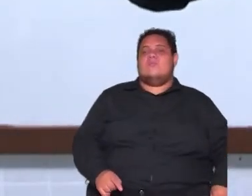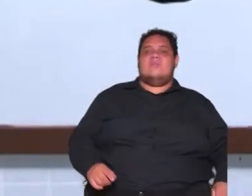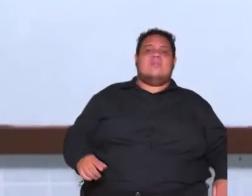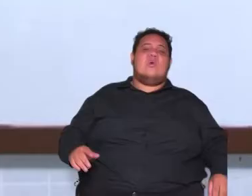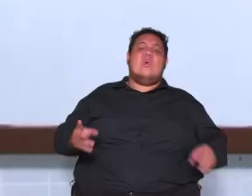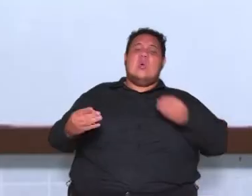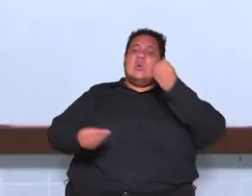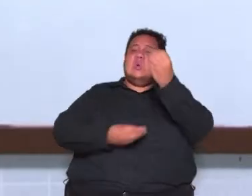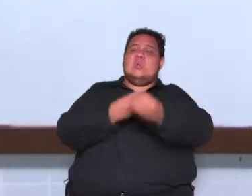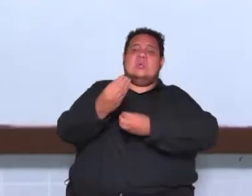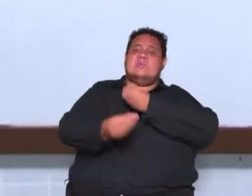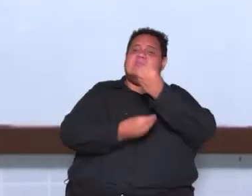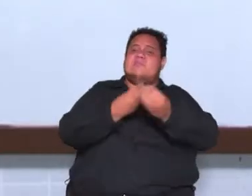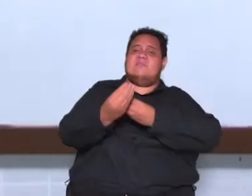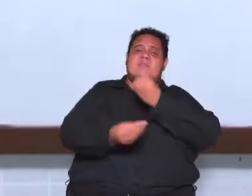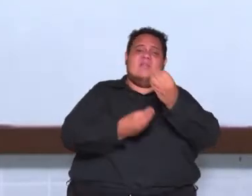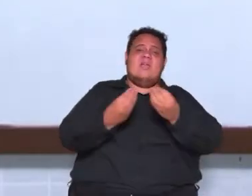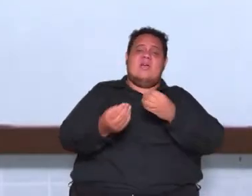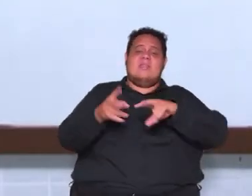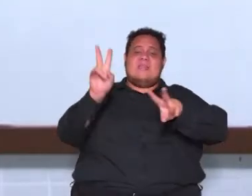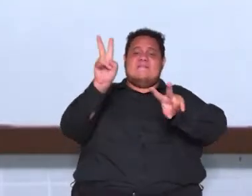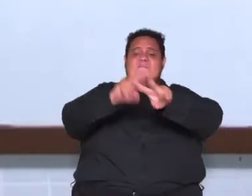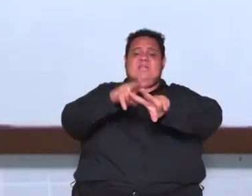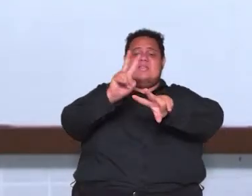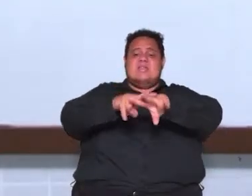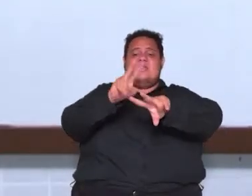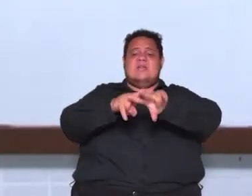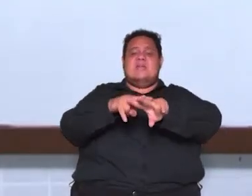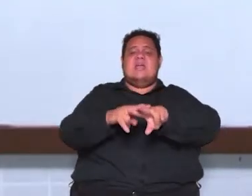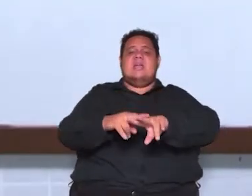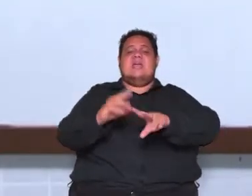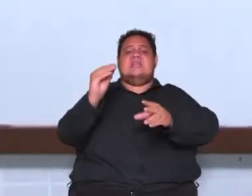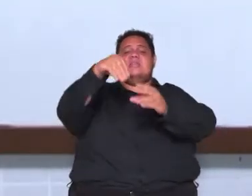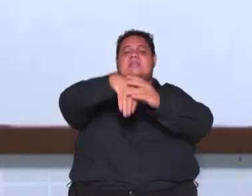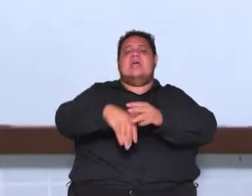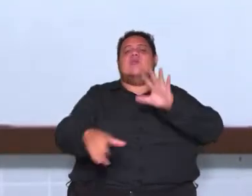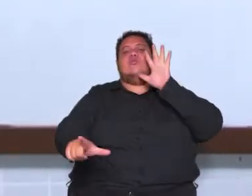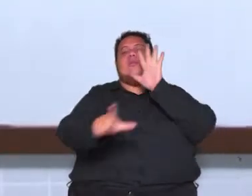caso de crime que esteja dentro da lei